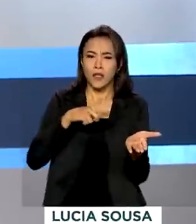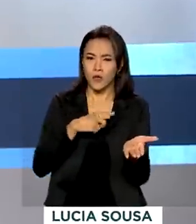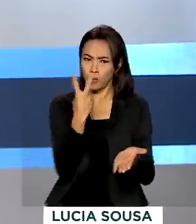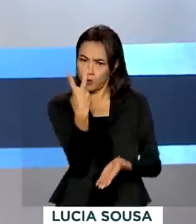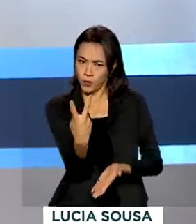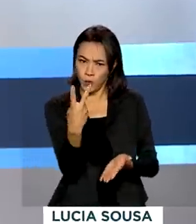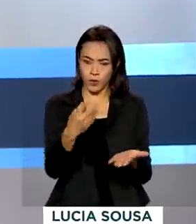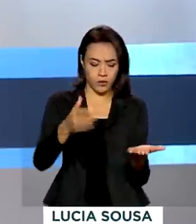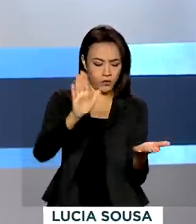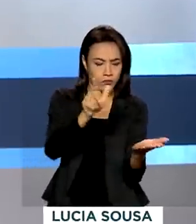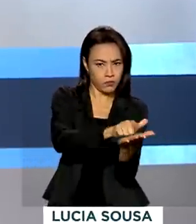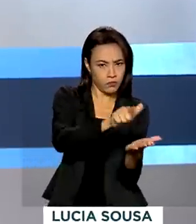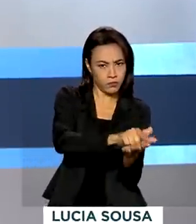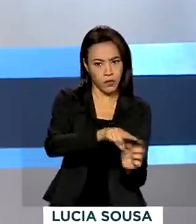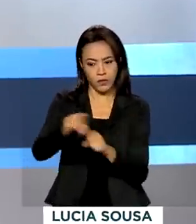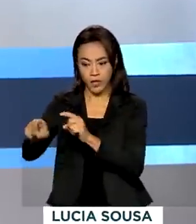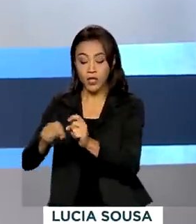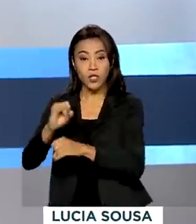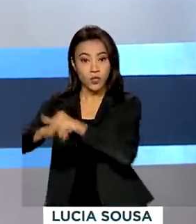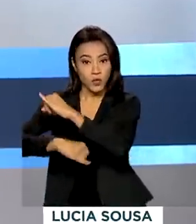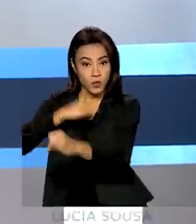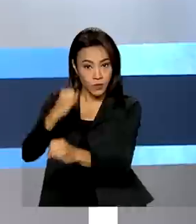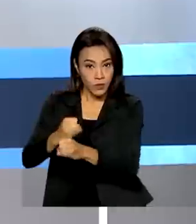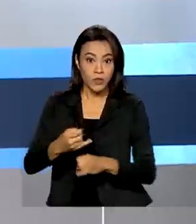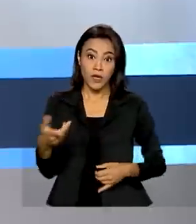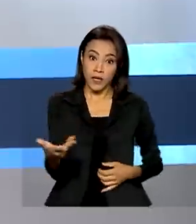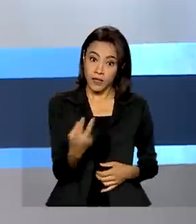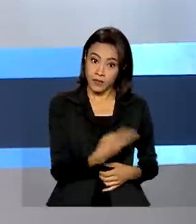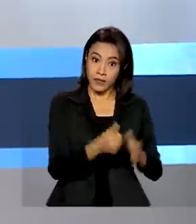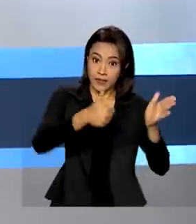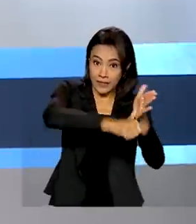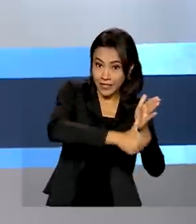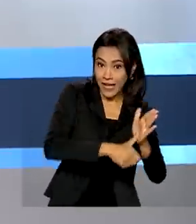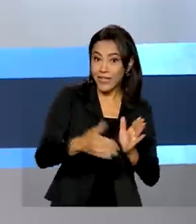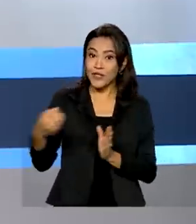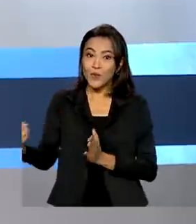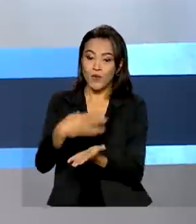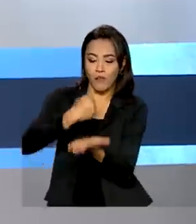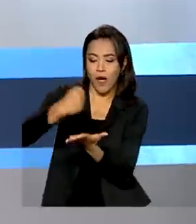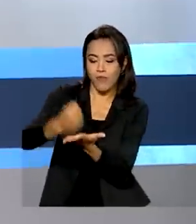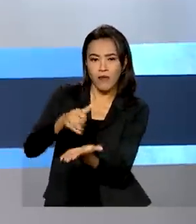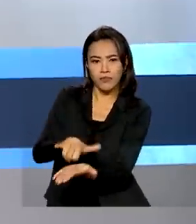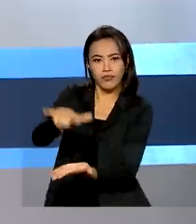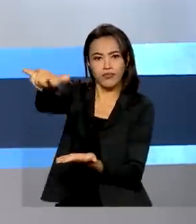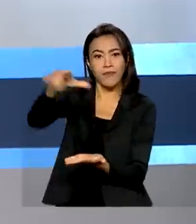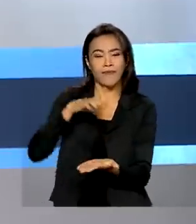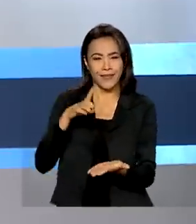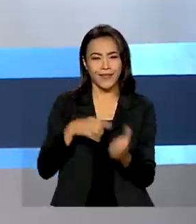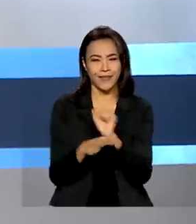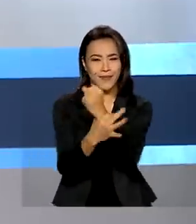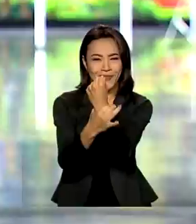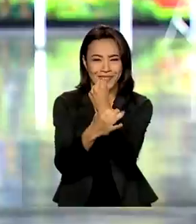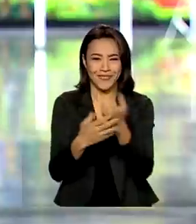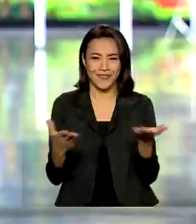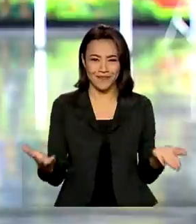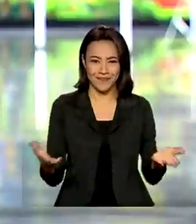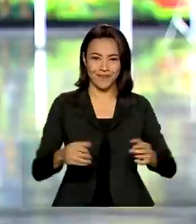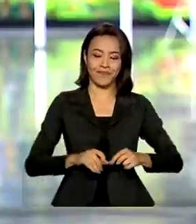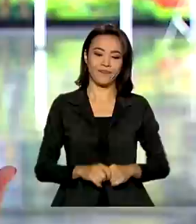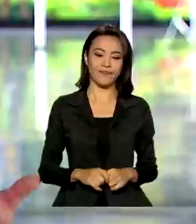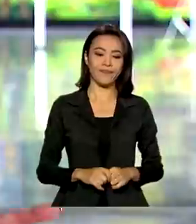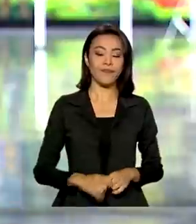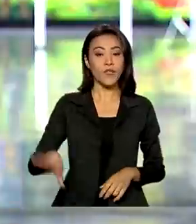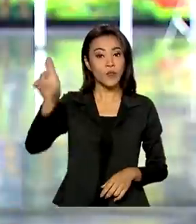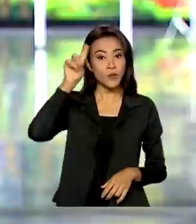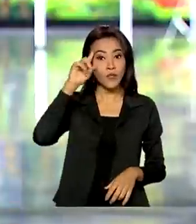digital, a nova carteira de identidade e o novo passaporte vão trazer mais praticidade e segurança. A